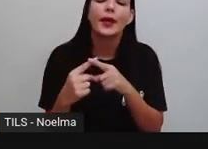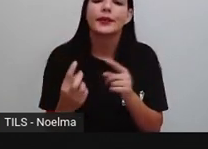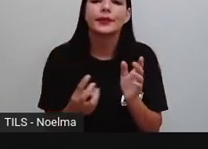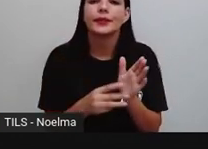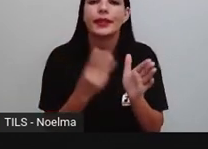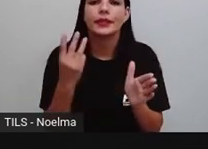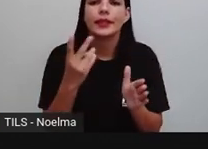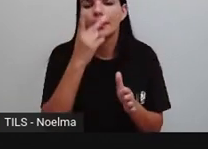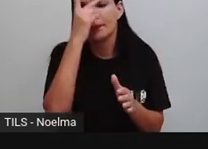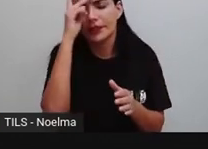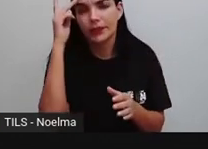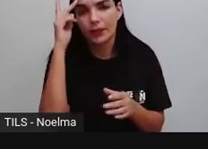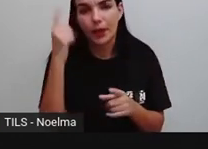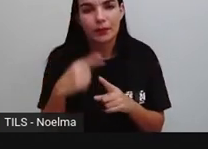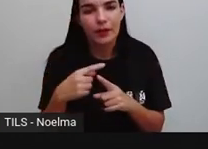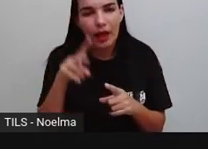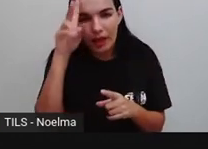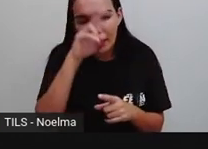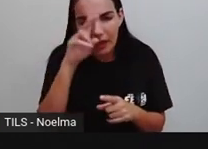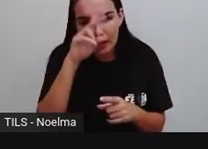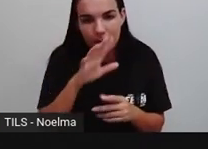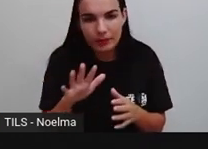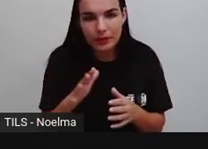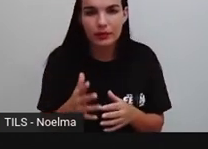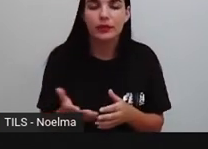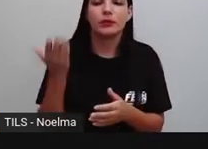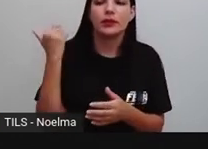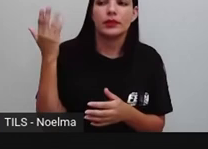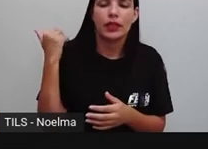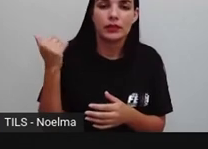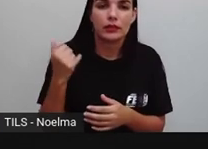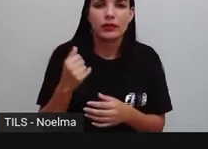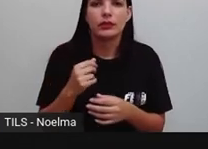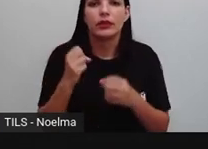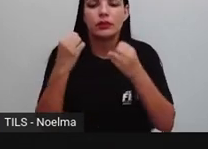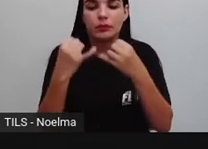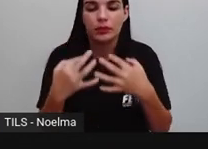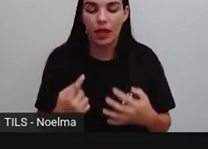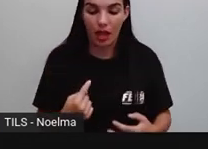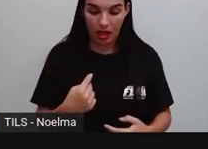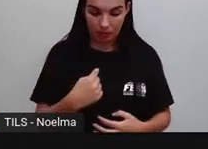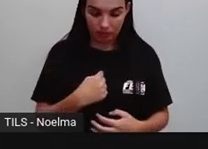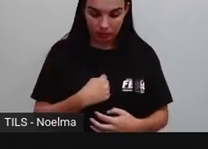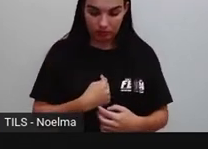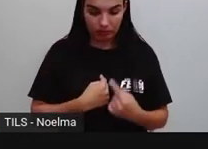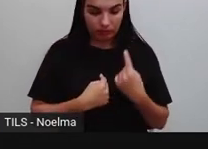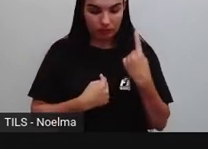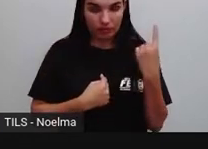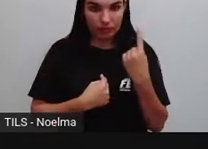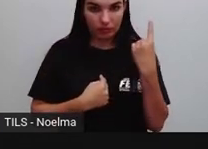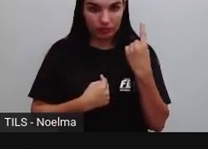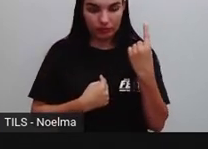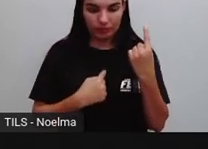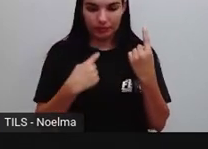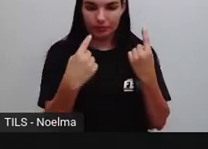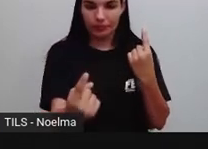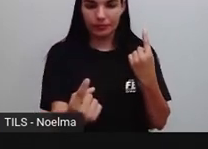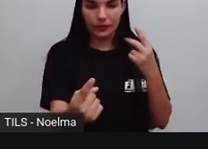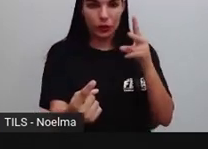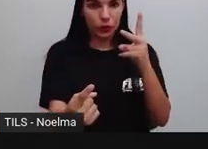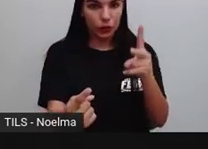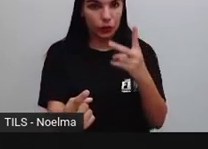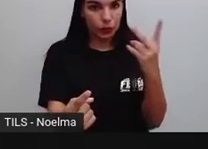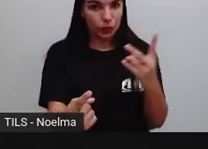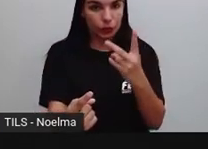Vocês lembram lá no início, quando eu falei sobre as pessoas do verbo, seriam quais as pessoas? Primeira pessoa, eu, nós, segunda pessoa,